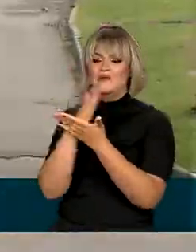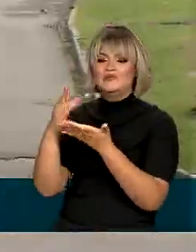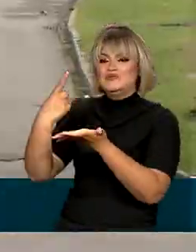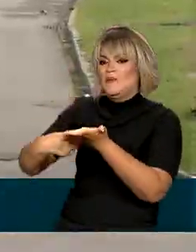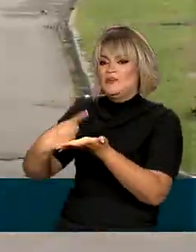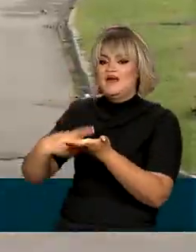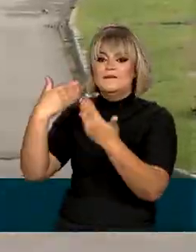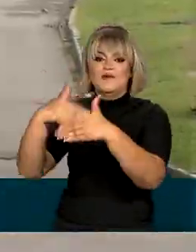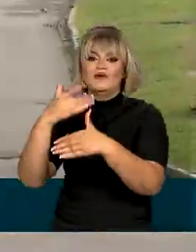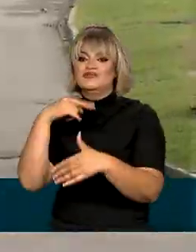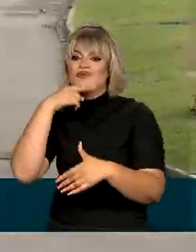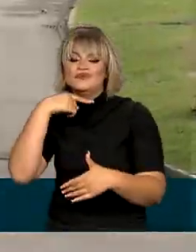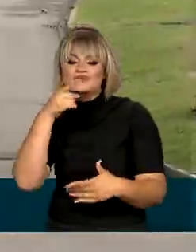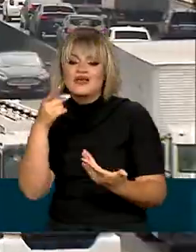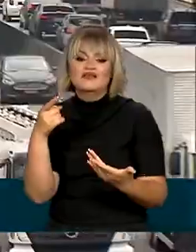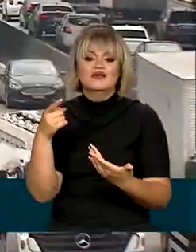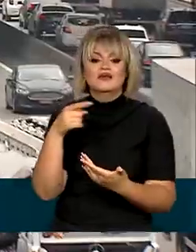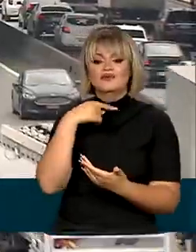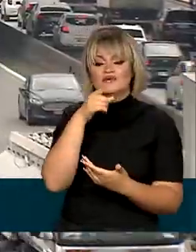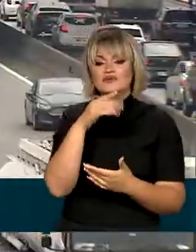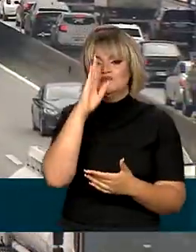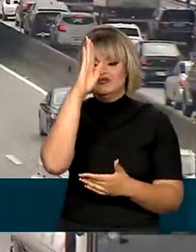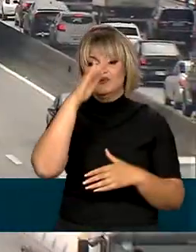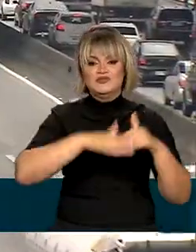agendamento das provas, principalmente as práticas.